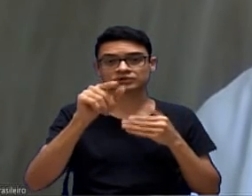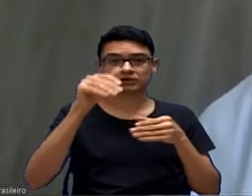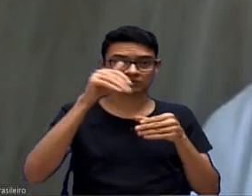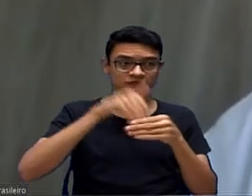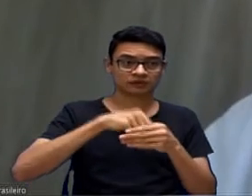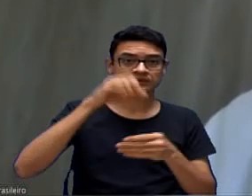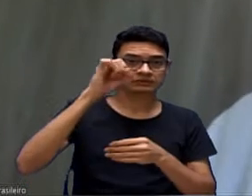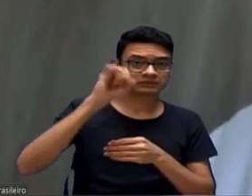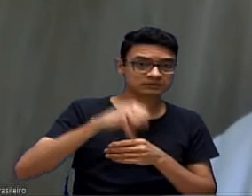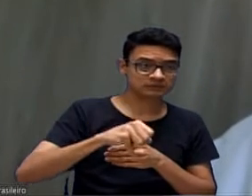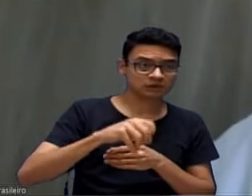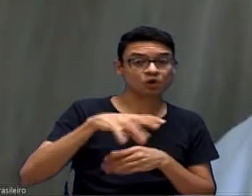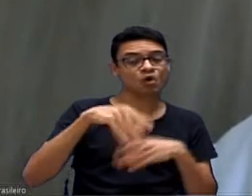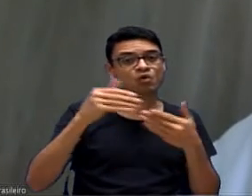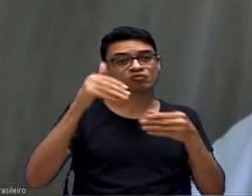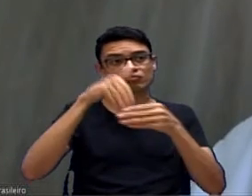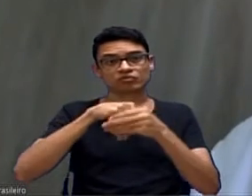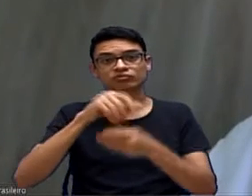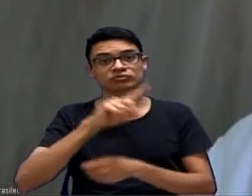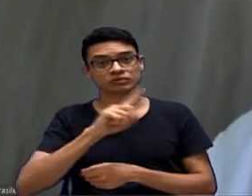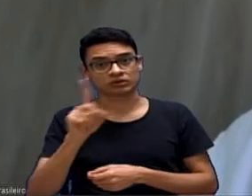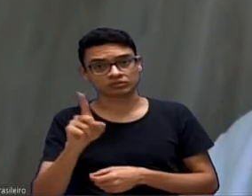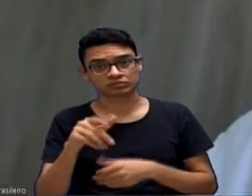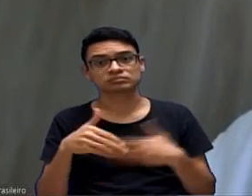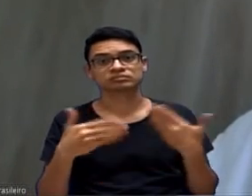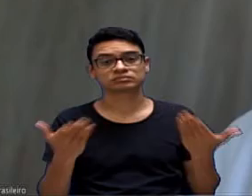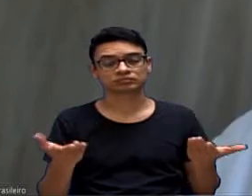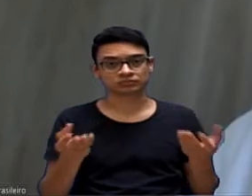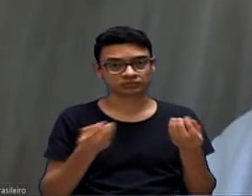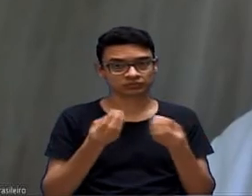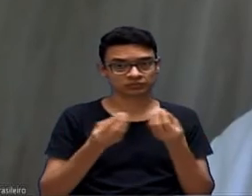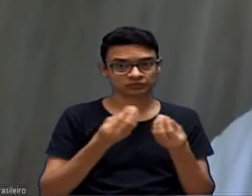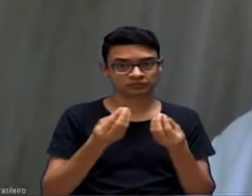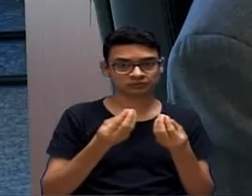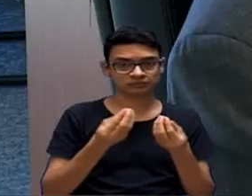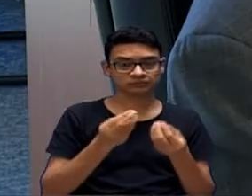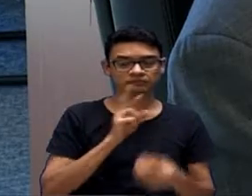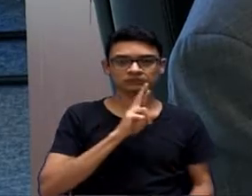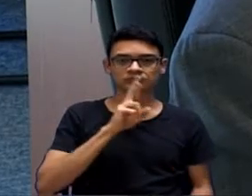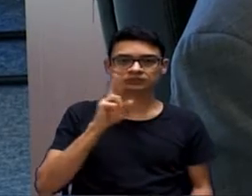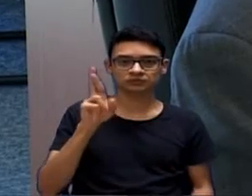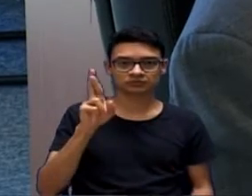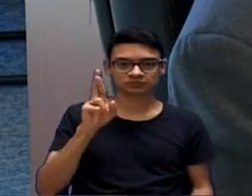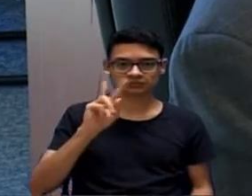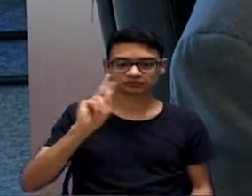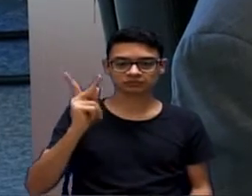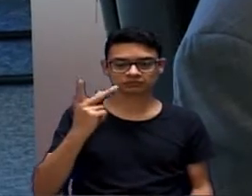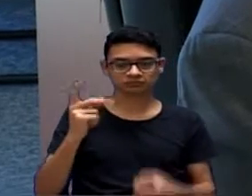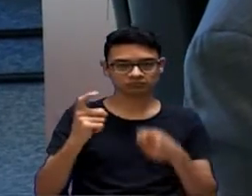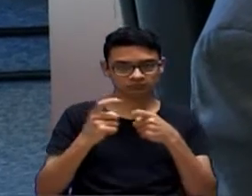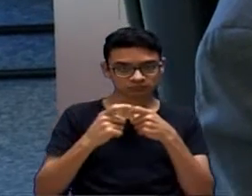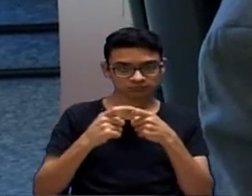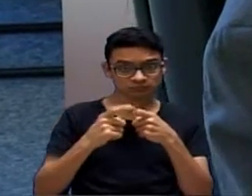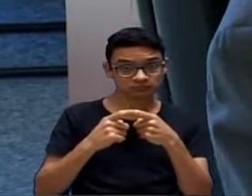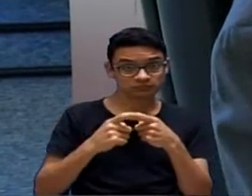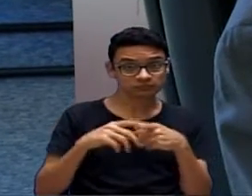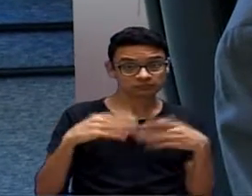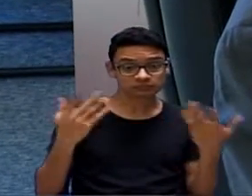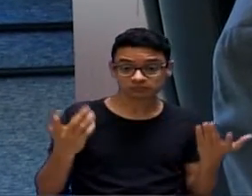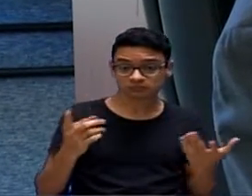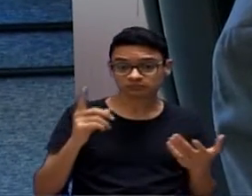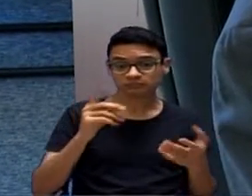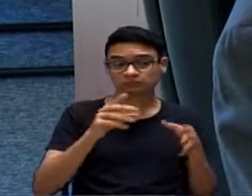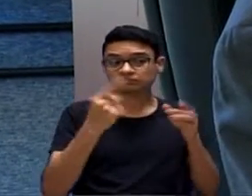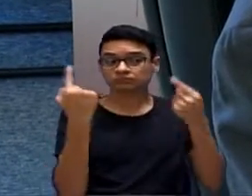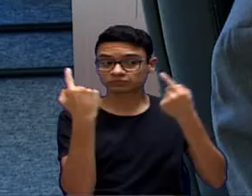ao projeto. Sr. Presidente, nós, respondendo o vereador Hélio Brasileiro, nós não criamos nenhum óbvio